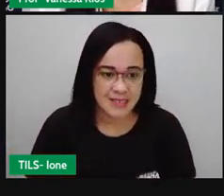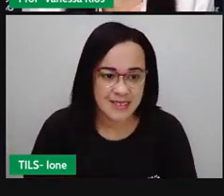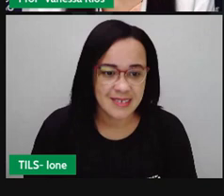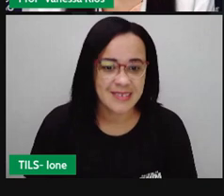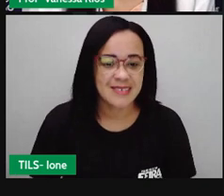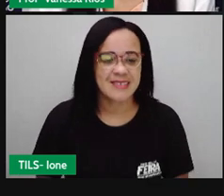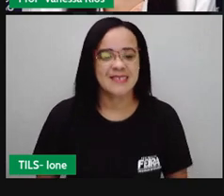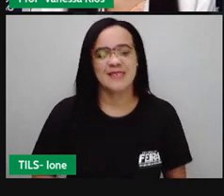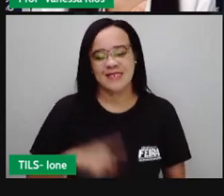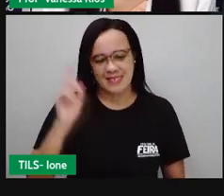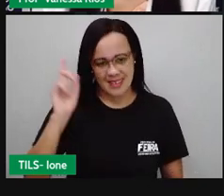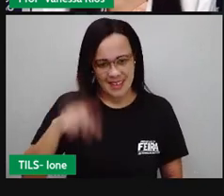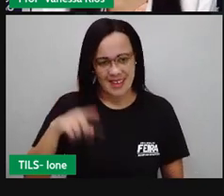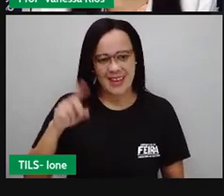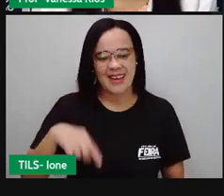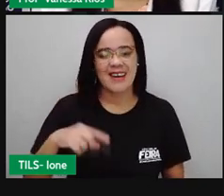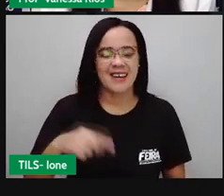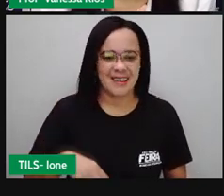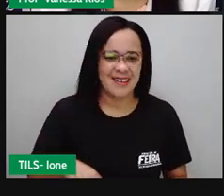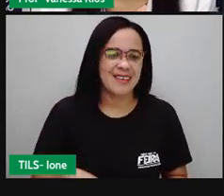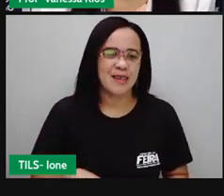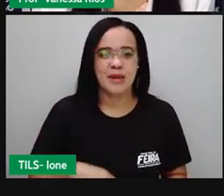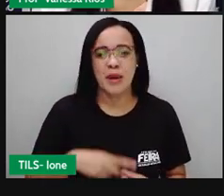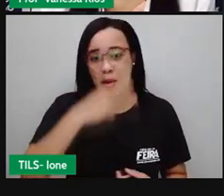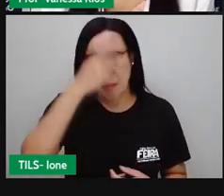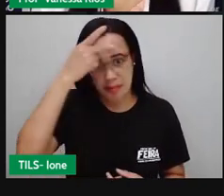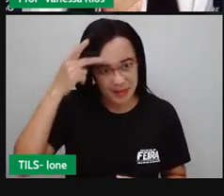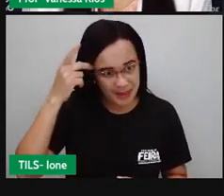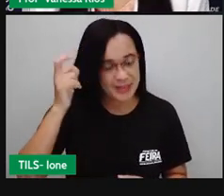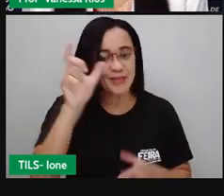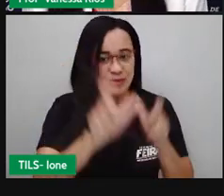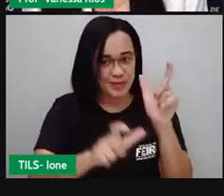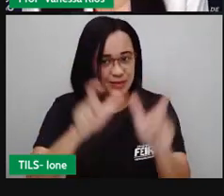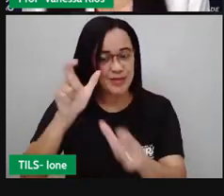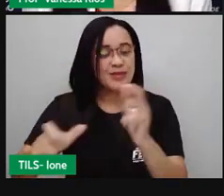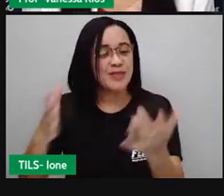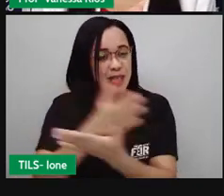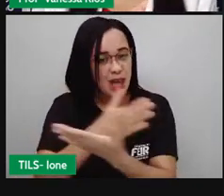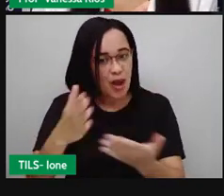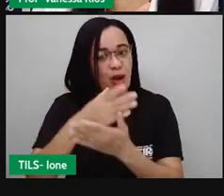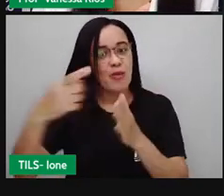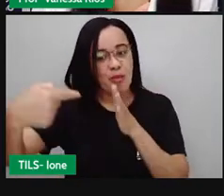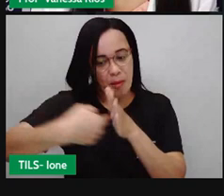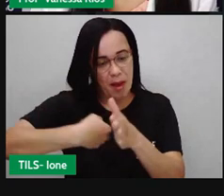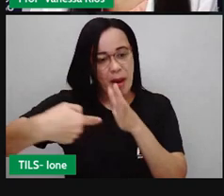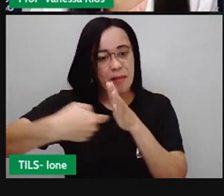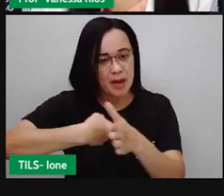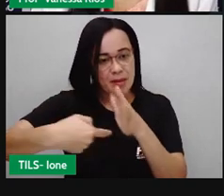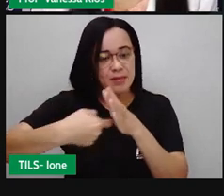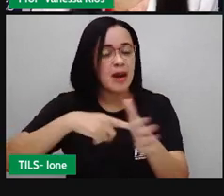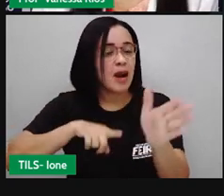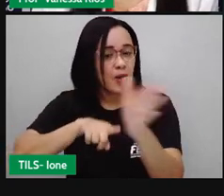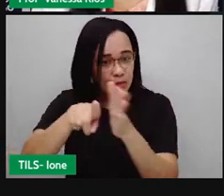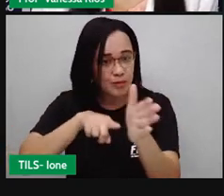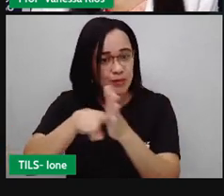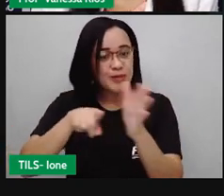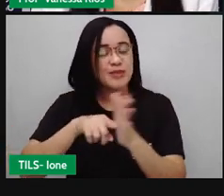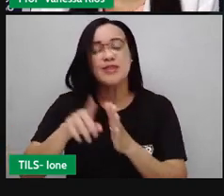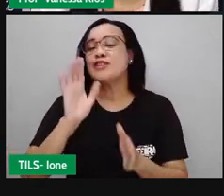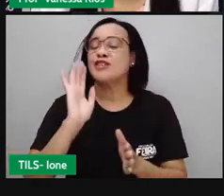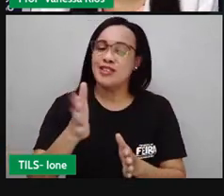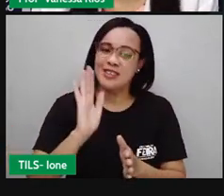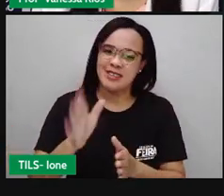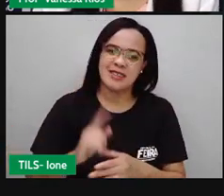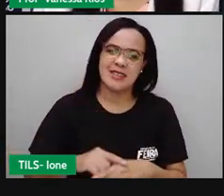muitas pessoas podem já ter feito esta pergunta, não é? Para si ou para alguém. De onde é que vem a